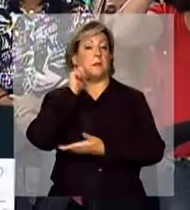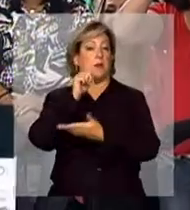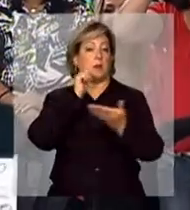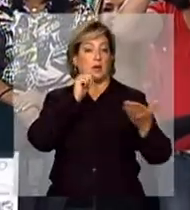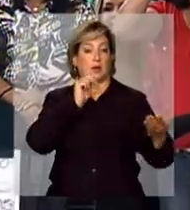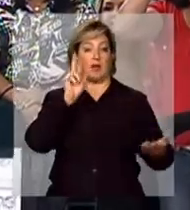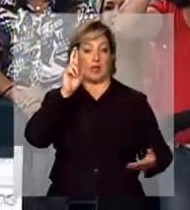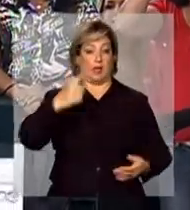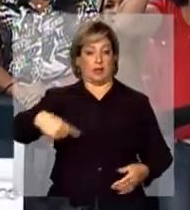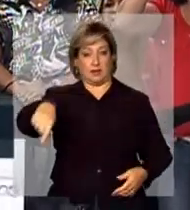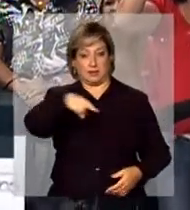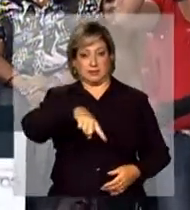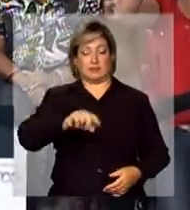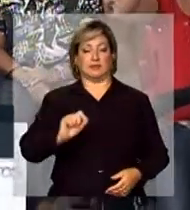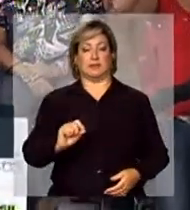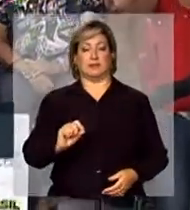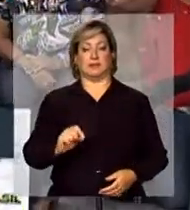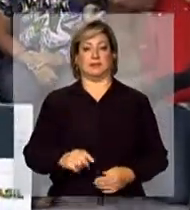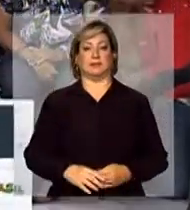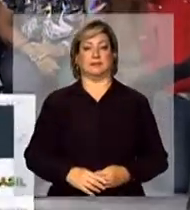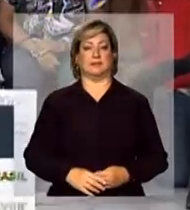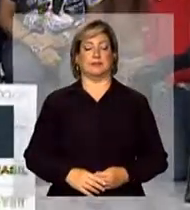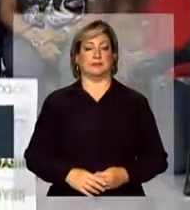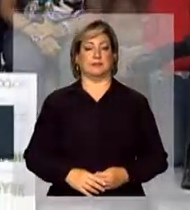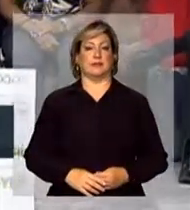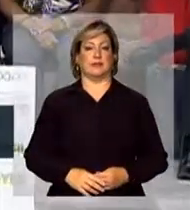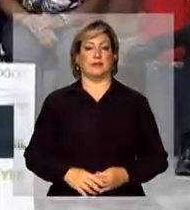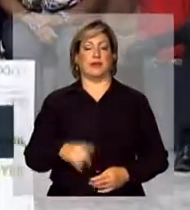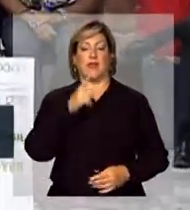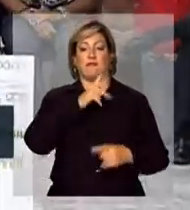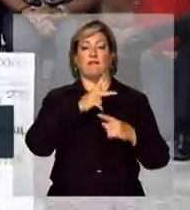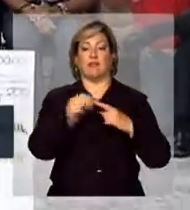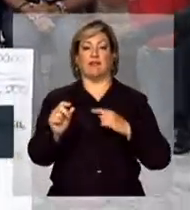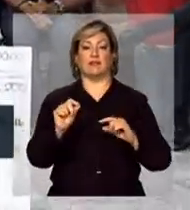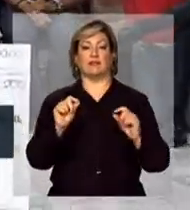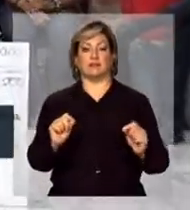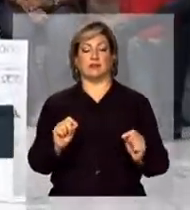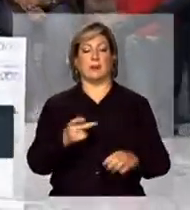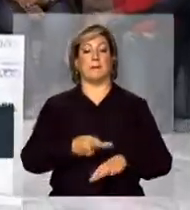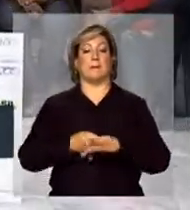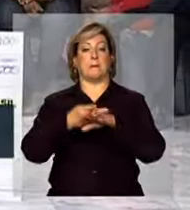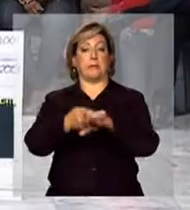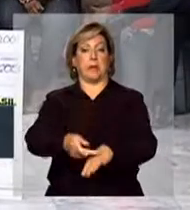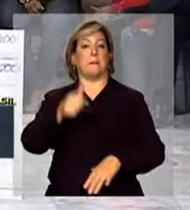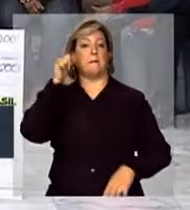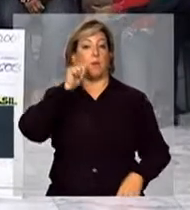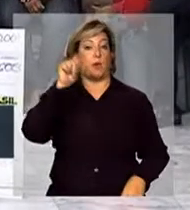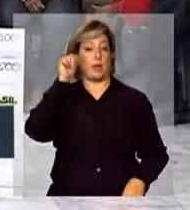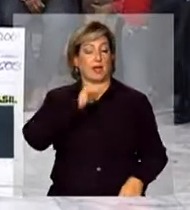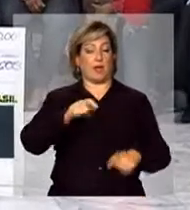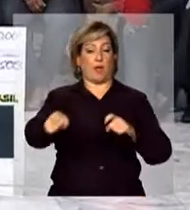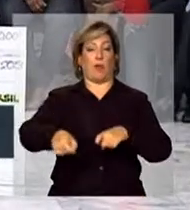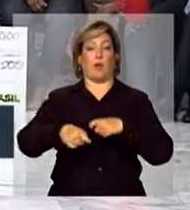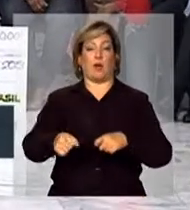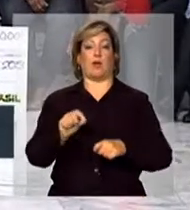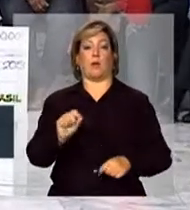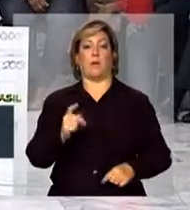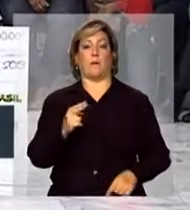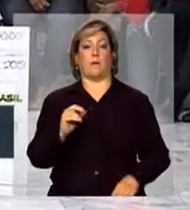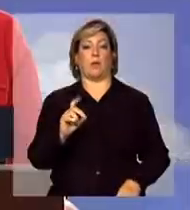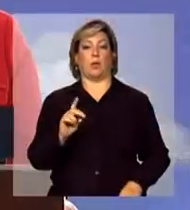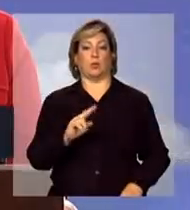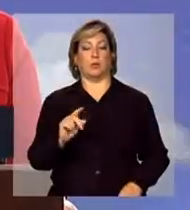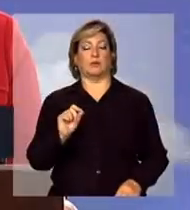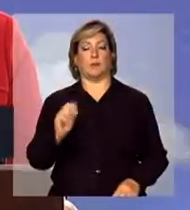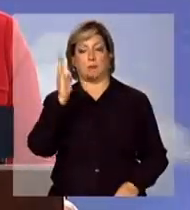representam, vencedoras do prêmio Mulheres Rurais que Produzem o Brasil